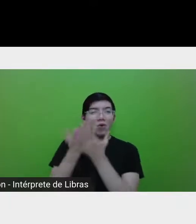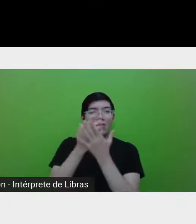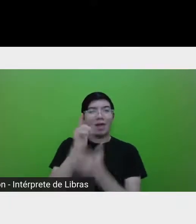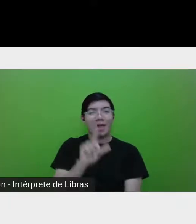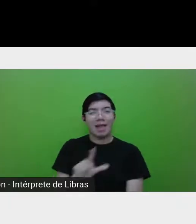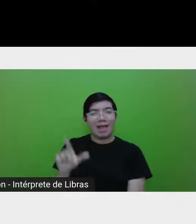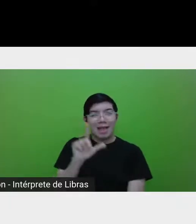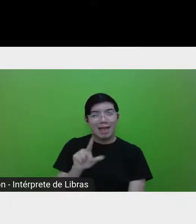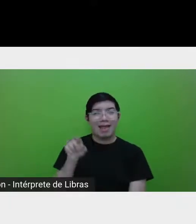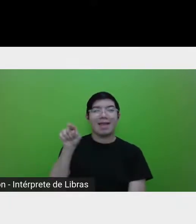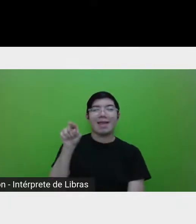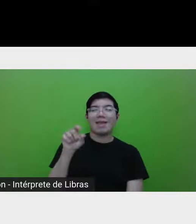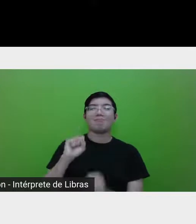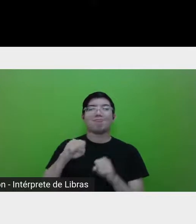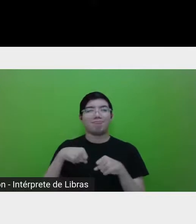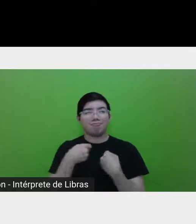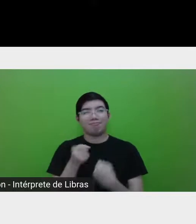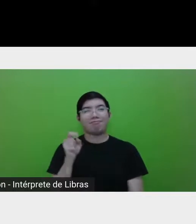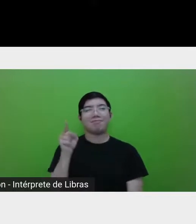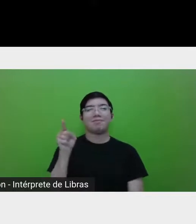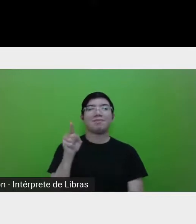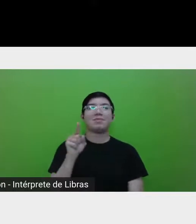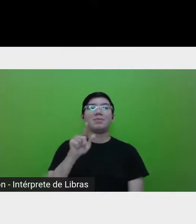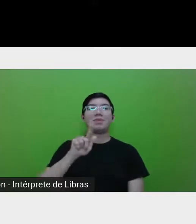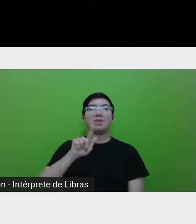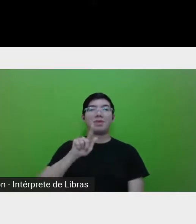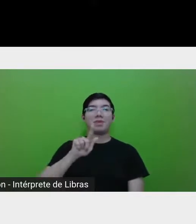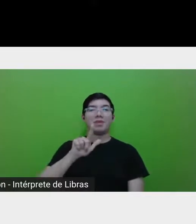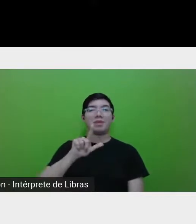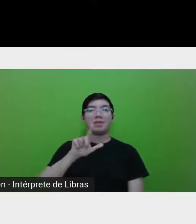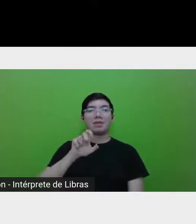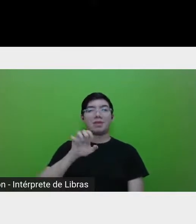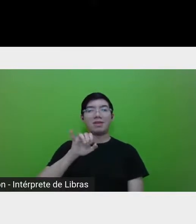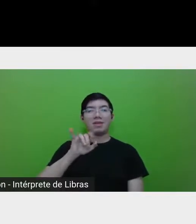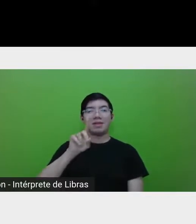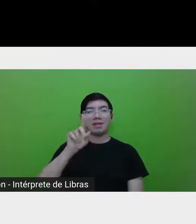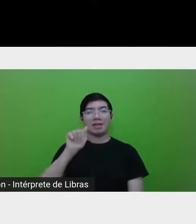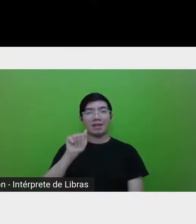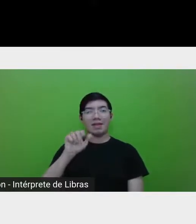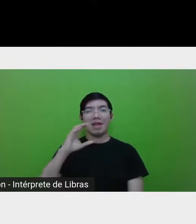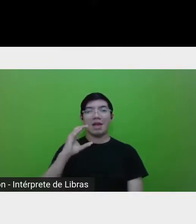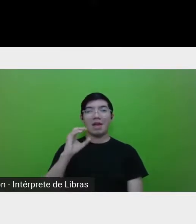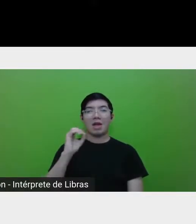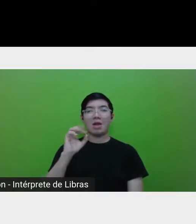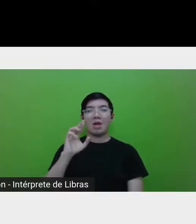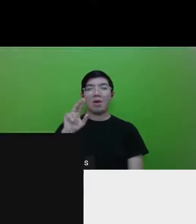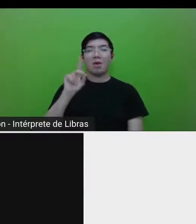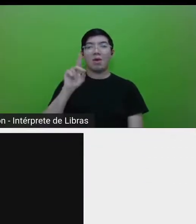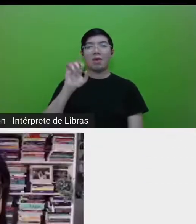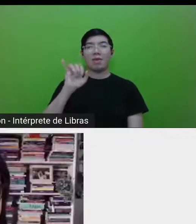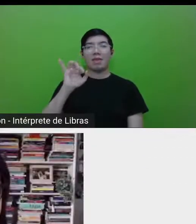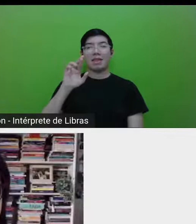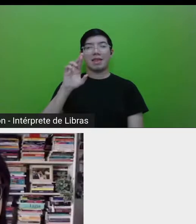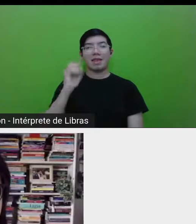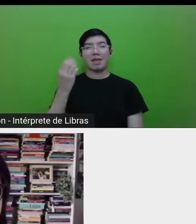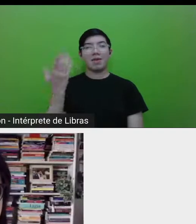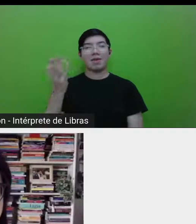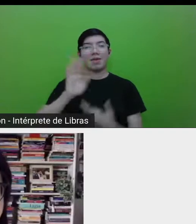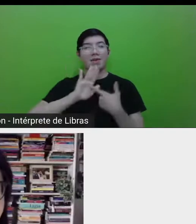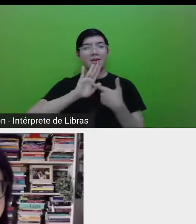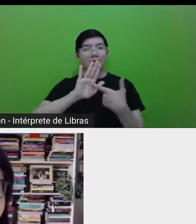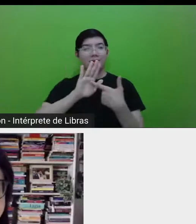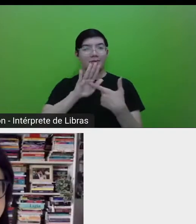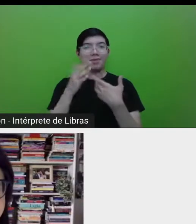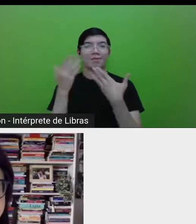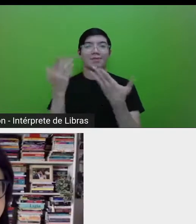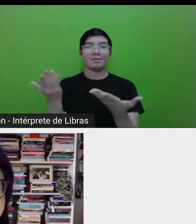ela se chama Gleida Cordeiro. Gleida, chegue aí que eu vou lhe apresentar aqui, ó. A Gleida tem